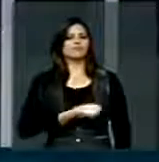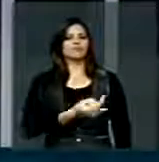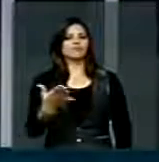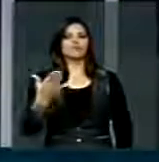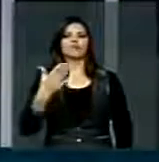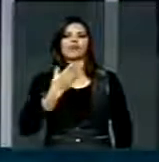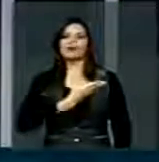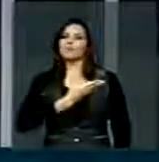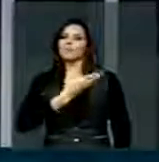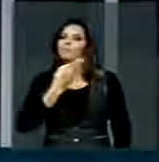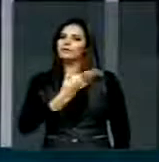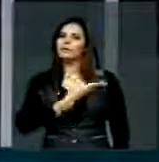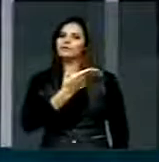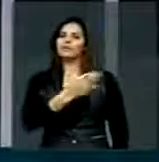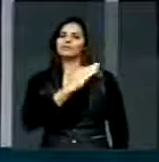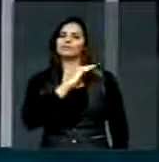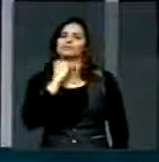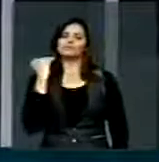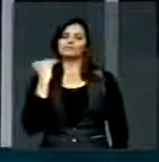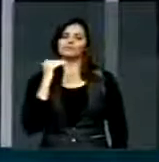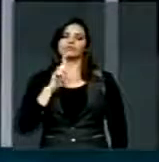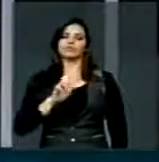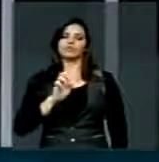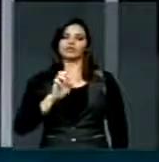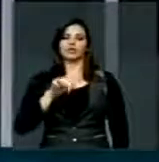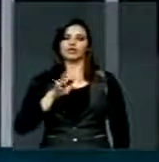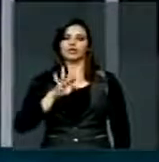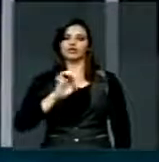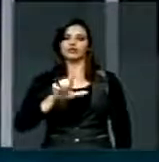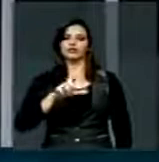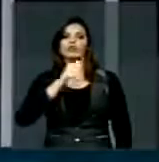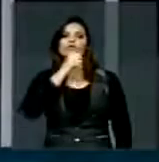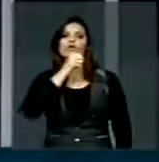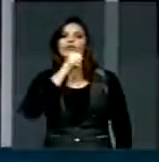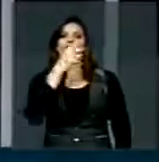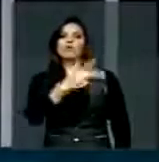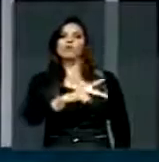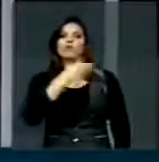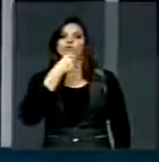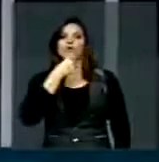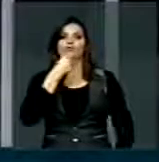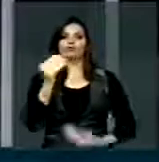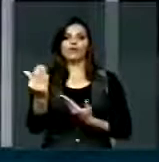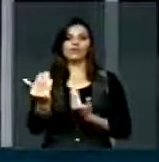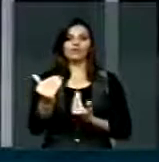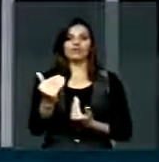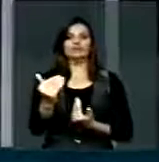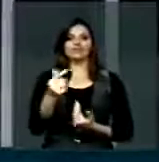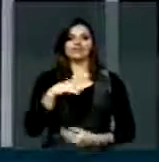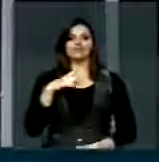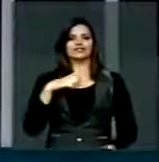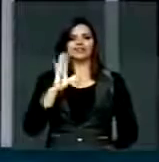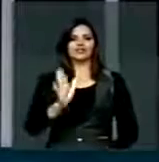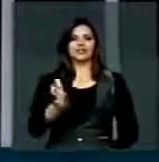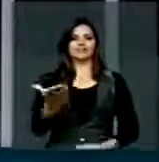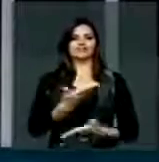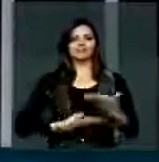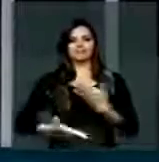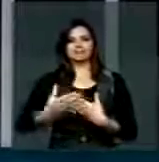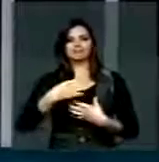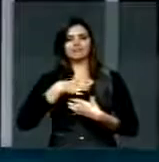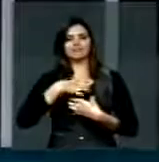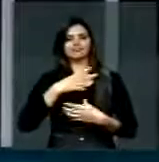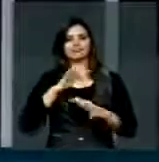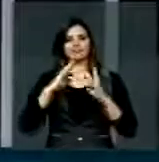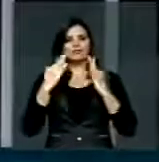grande amigo, falecido, gentil, aves da rocha, avô do menino, já compartilha com a família por esta